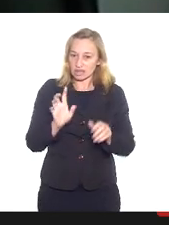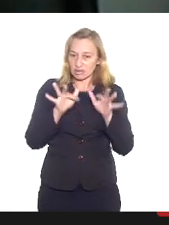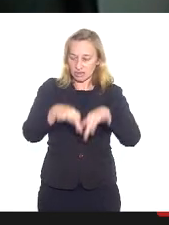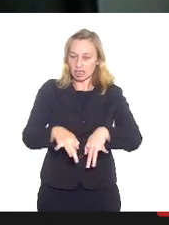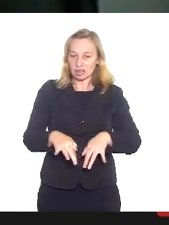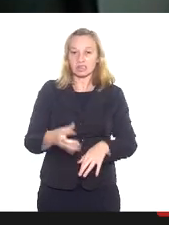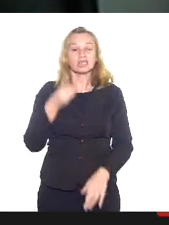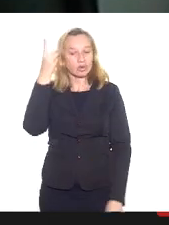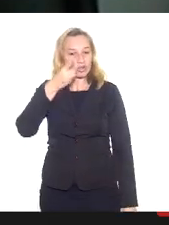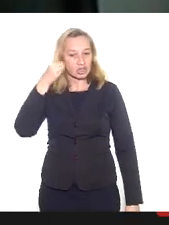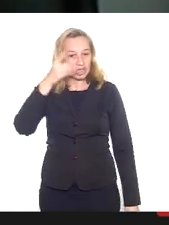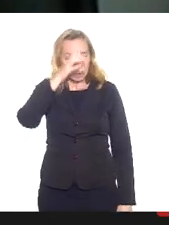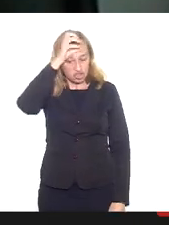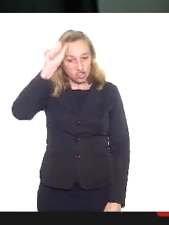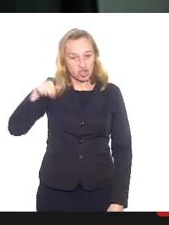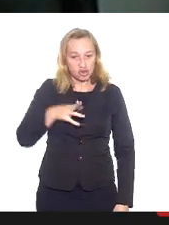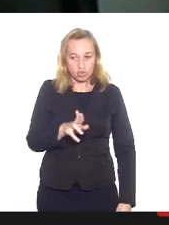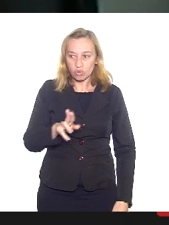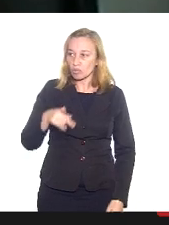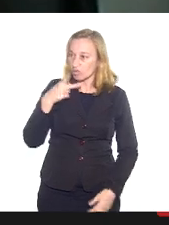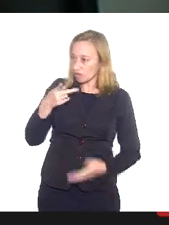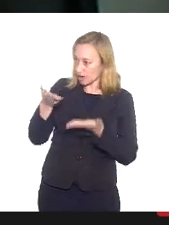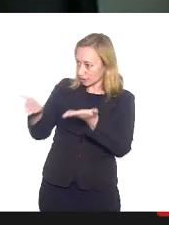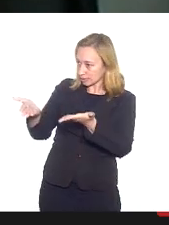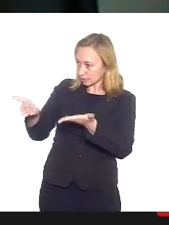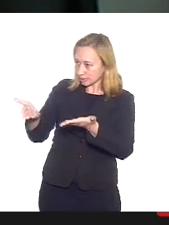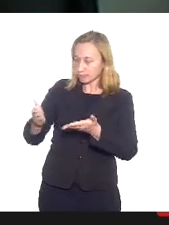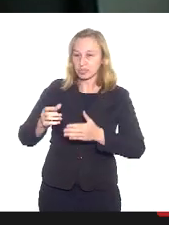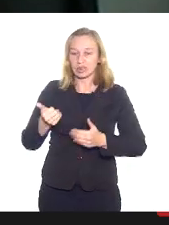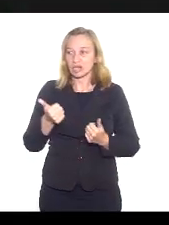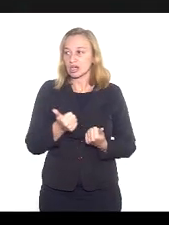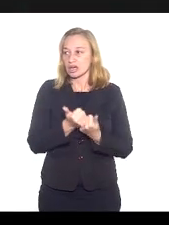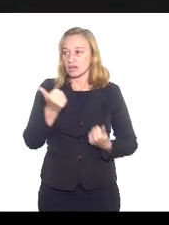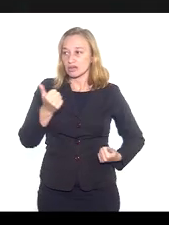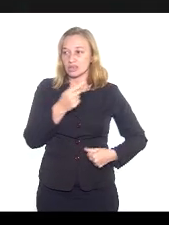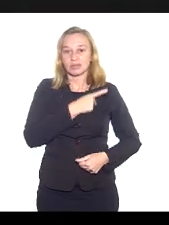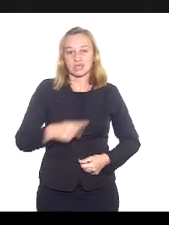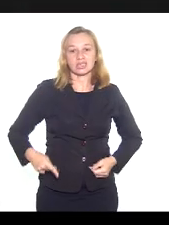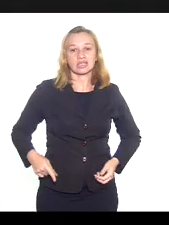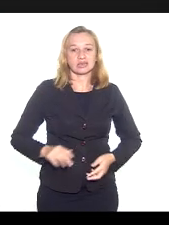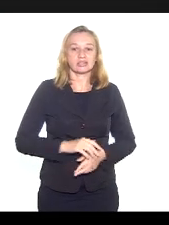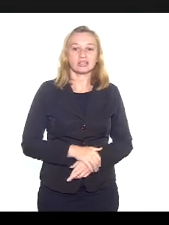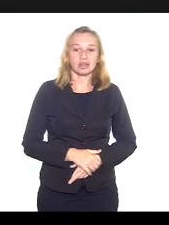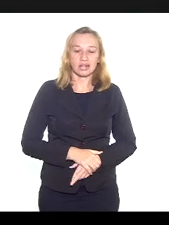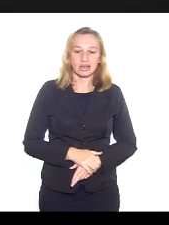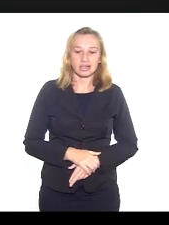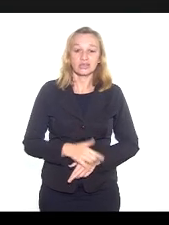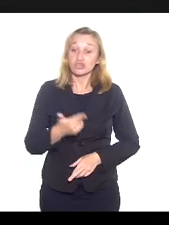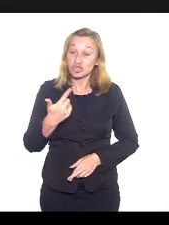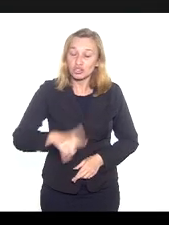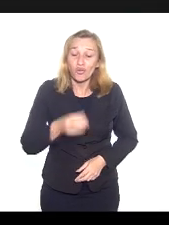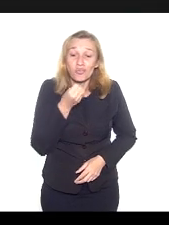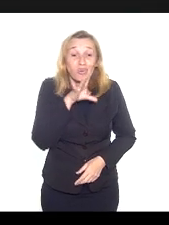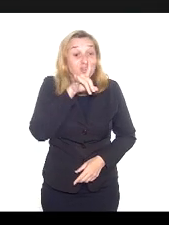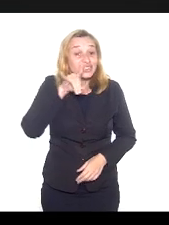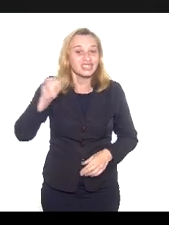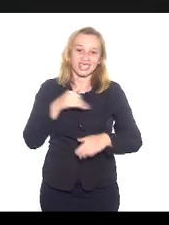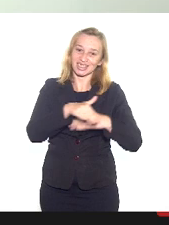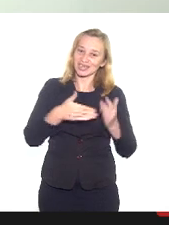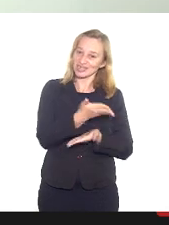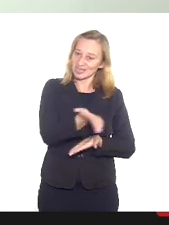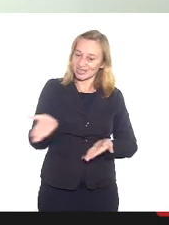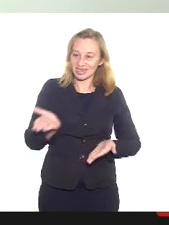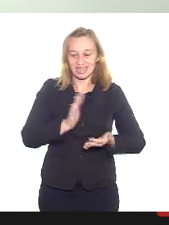deputada Tia Ju, para as suas considerações, nossa queridíssima vice-presidente. Mais uma vez, bom dia a todos e